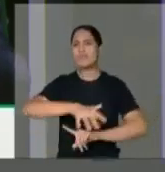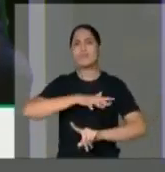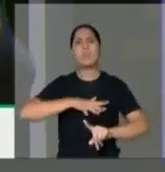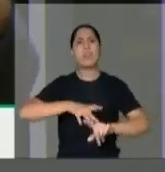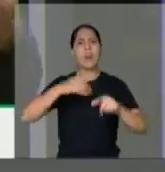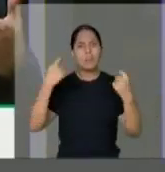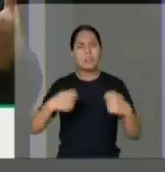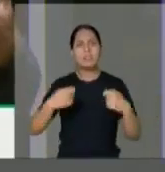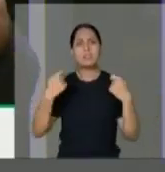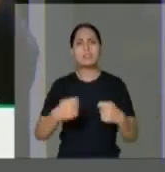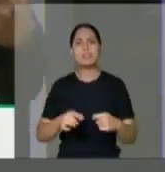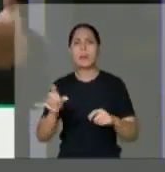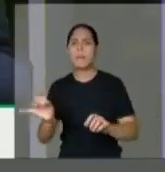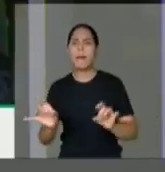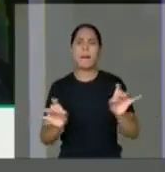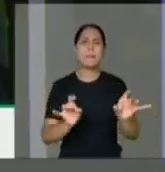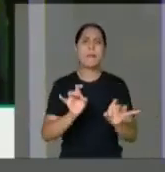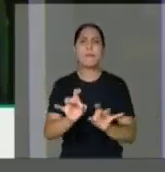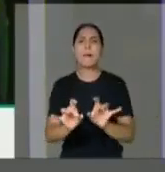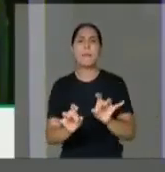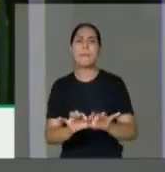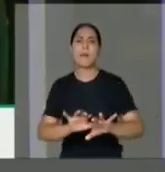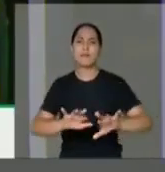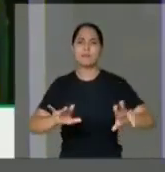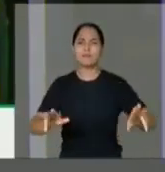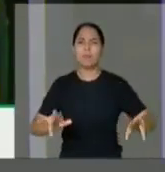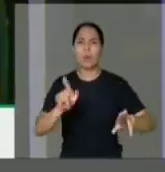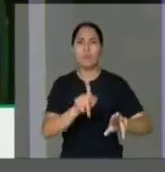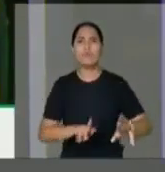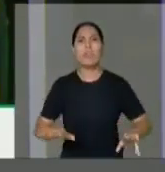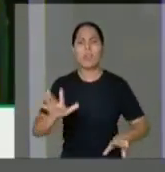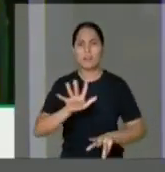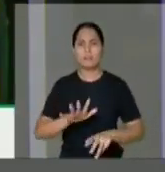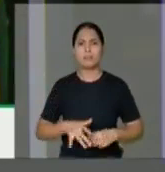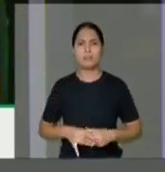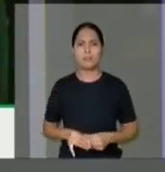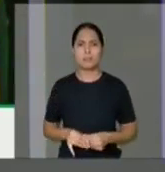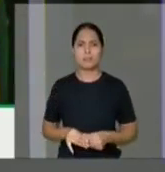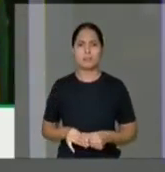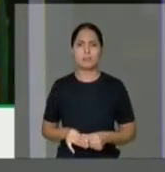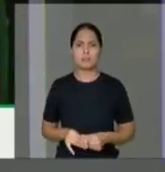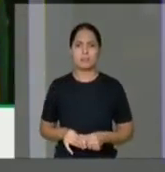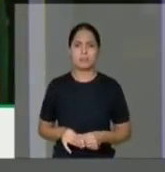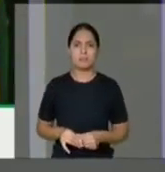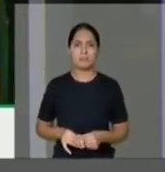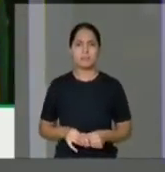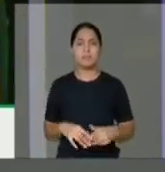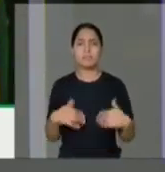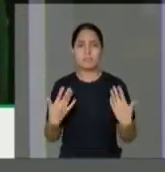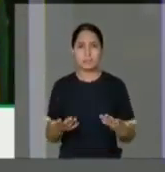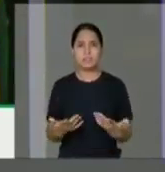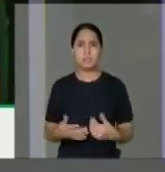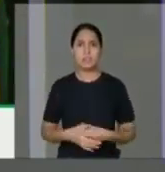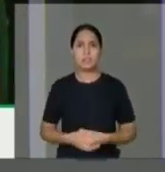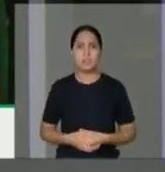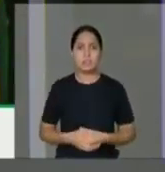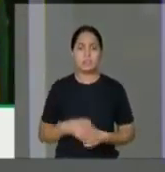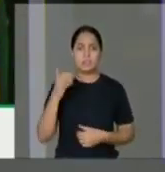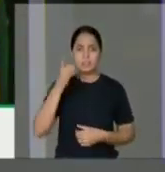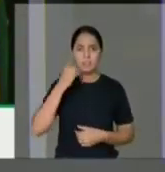necessidades de varanjo ou segmentadas. E aí, como o deputado federal me fala em nome do